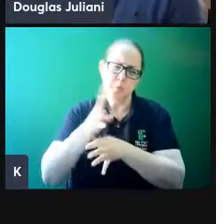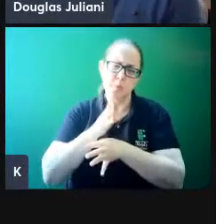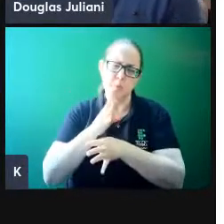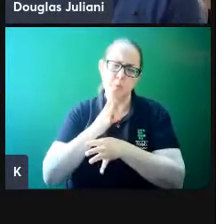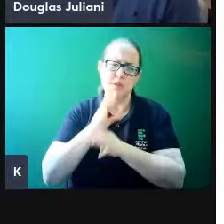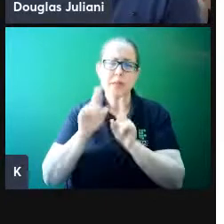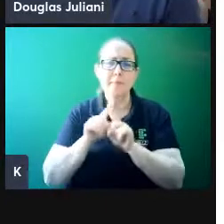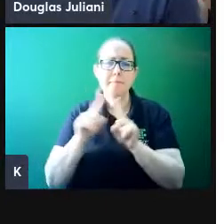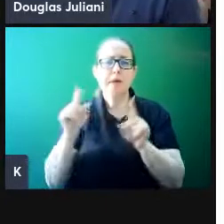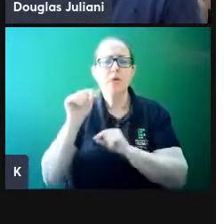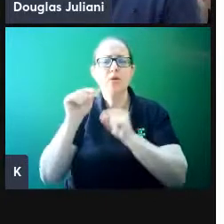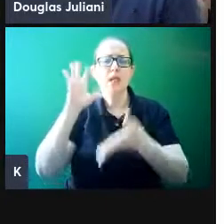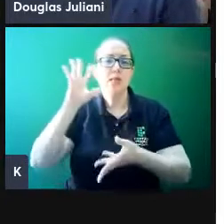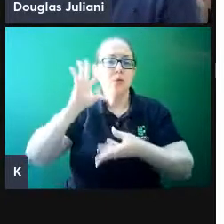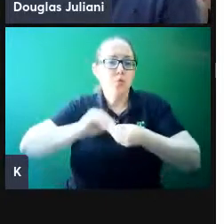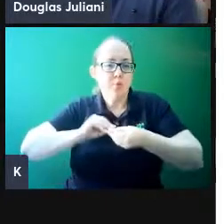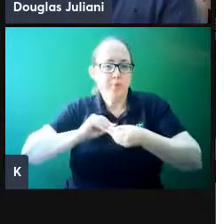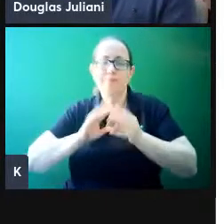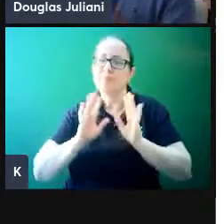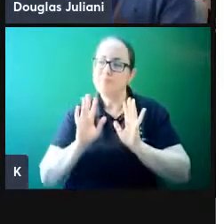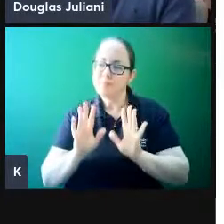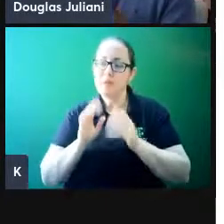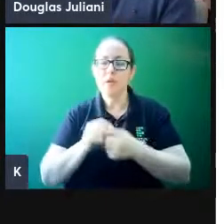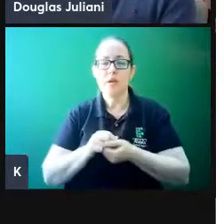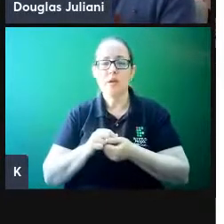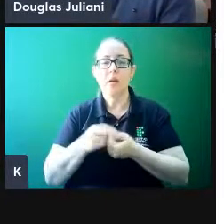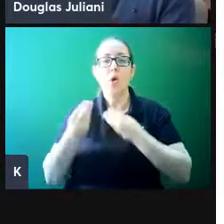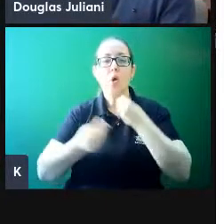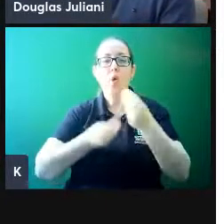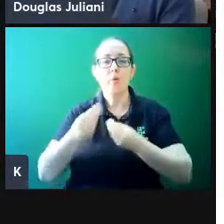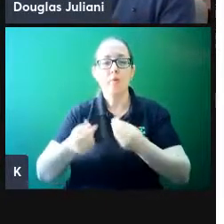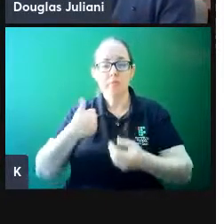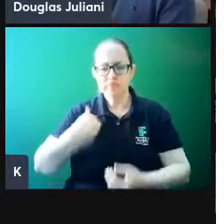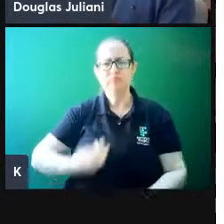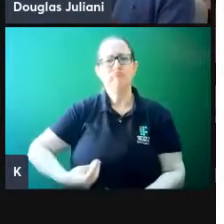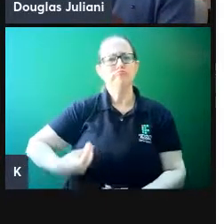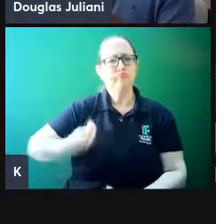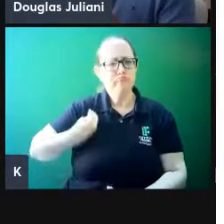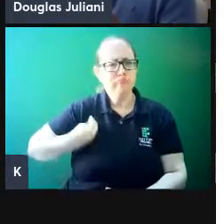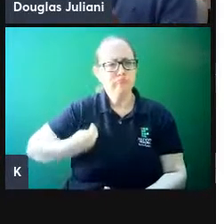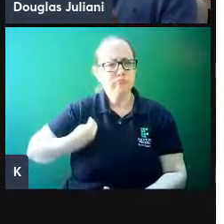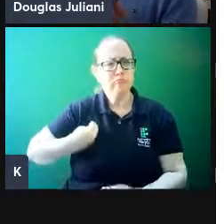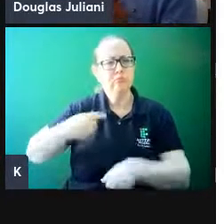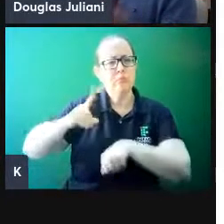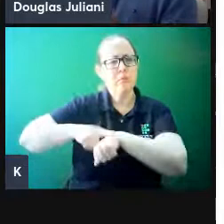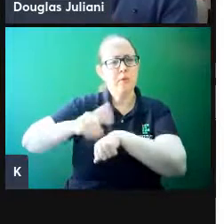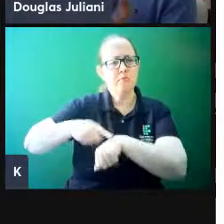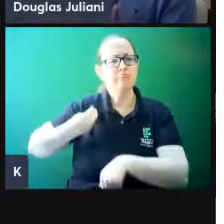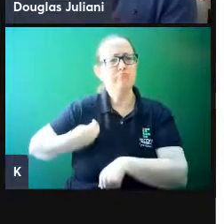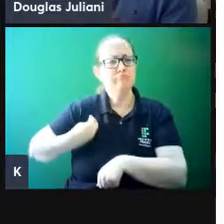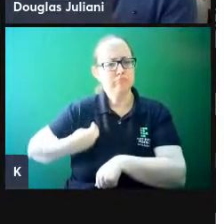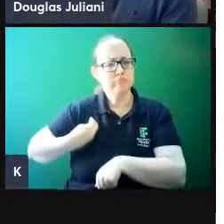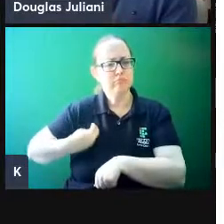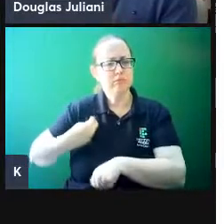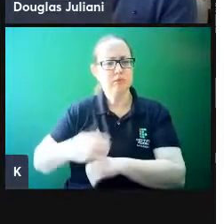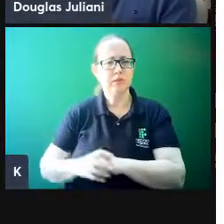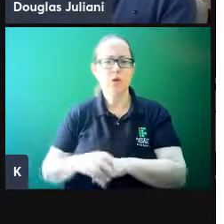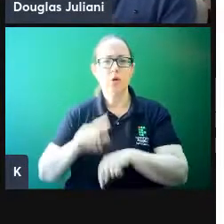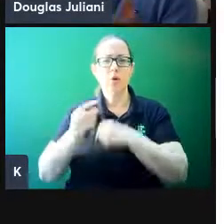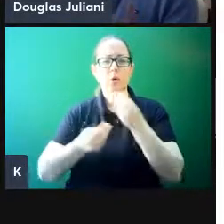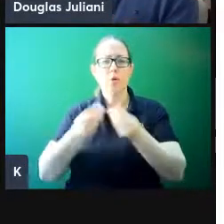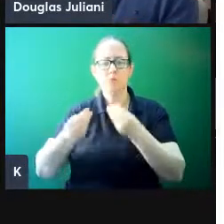é, simplificando, é estar presente no momento. Uma técnica conhecida como